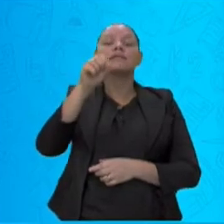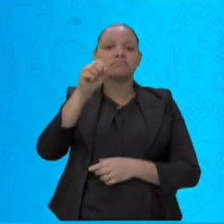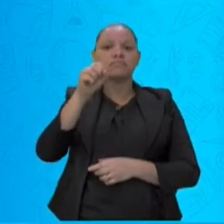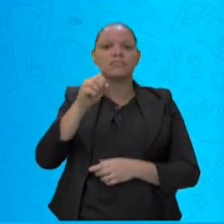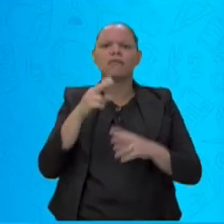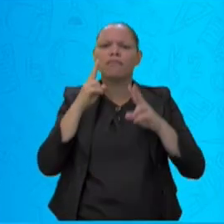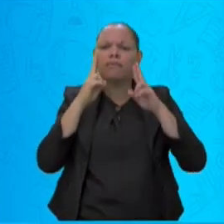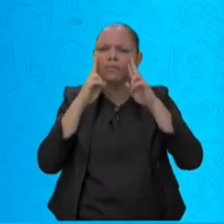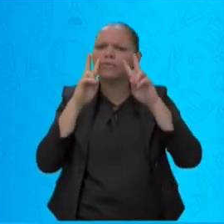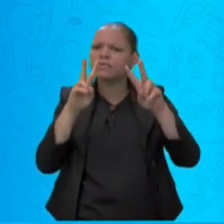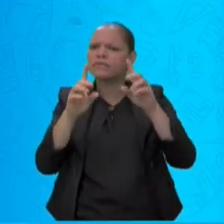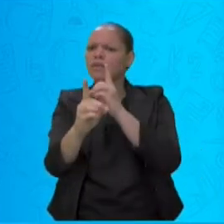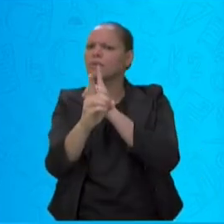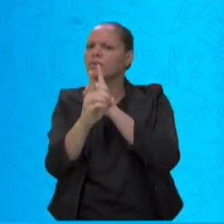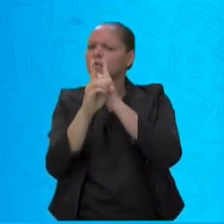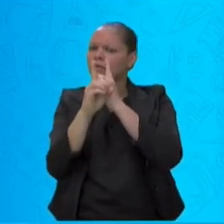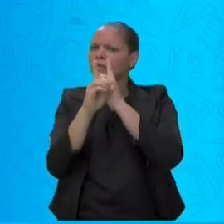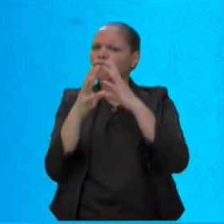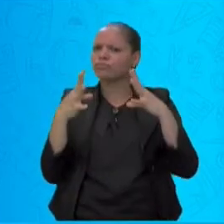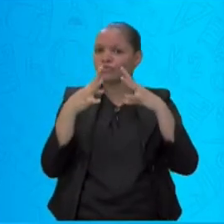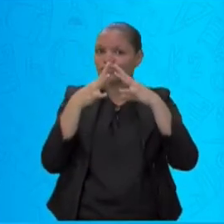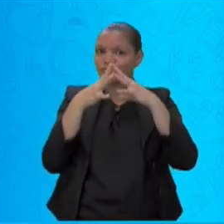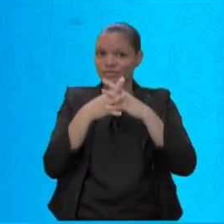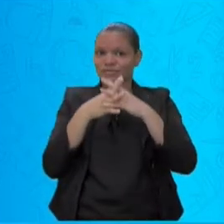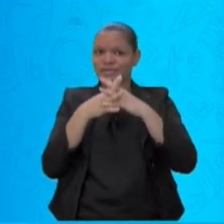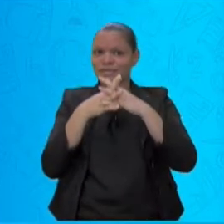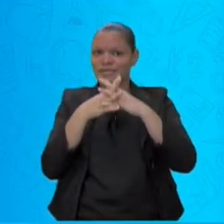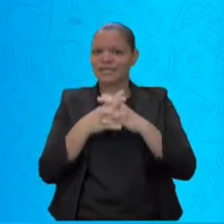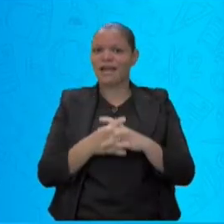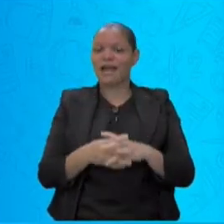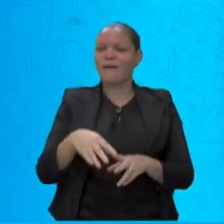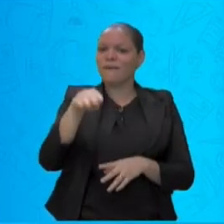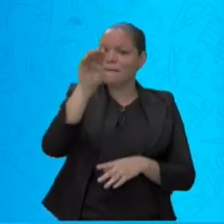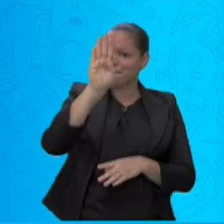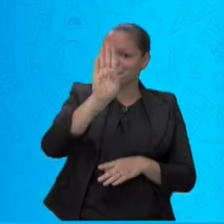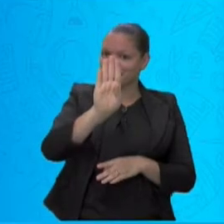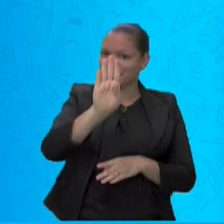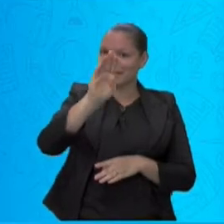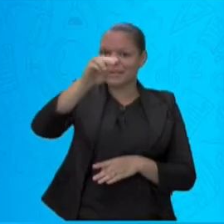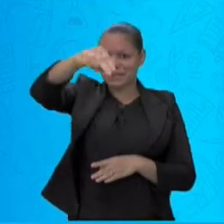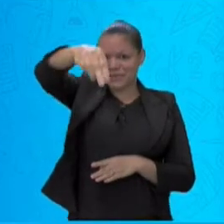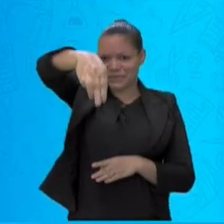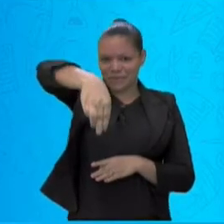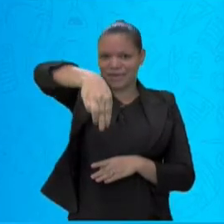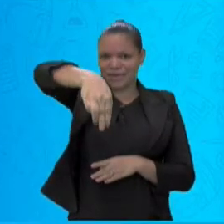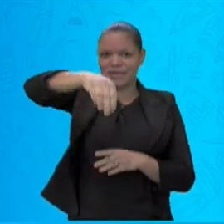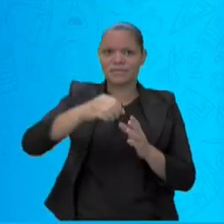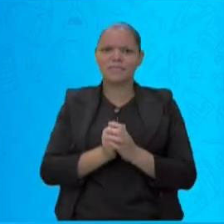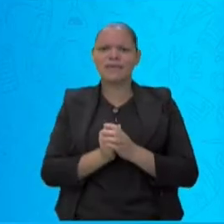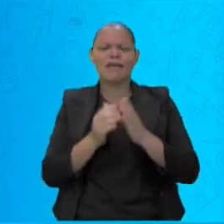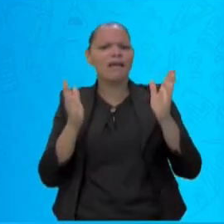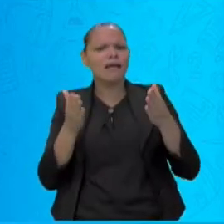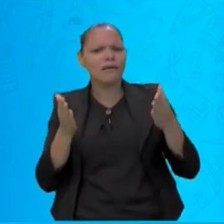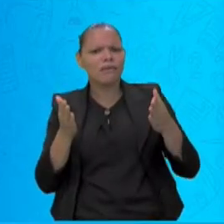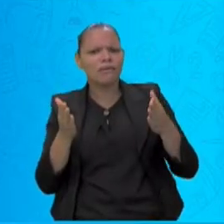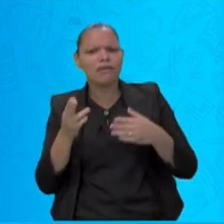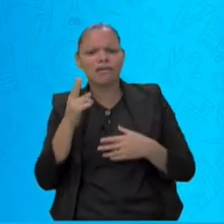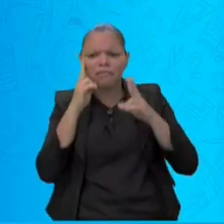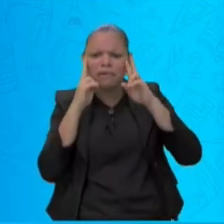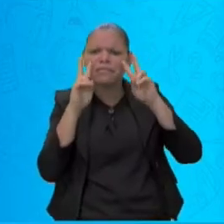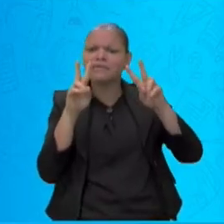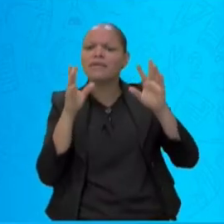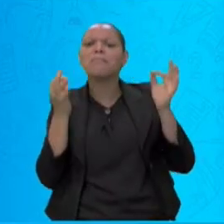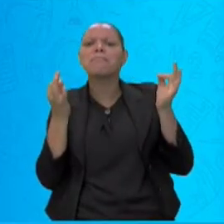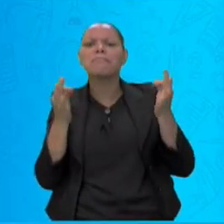consonantal. Muito bem. Ele está aqui, ó. É o B e o M. Agora, vamos saber se ele é perfeito